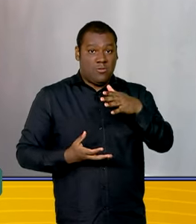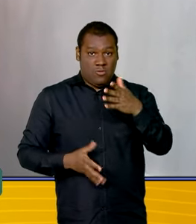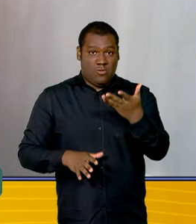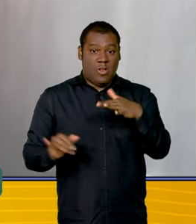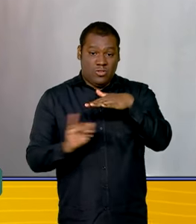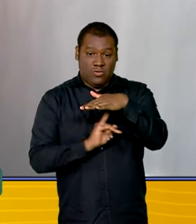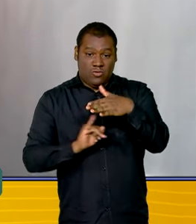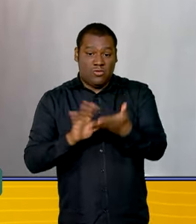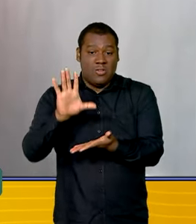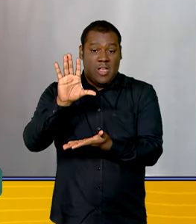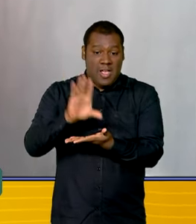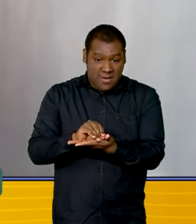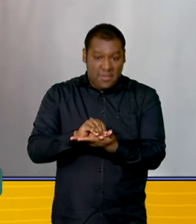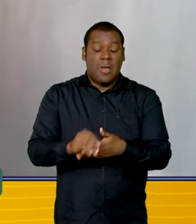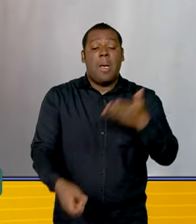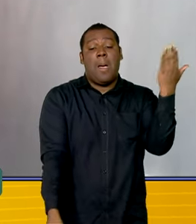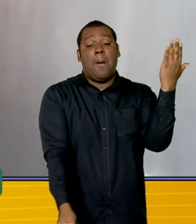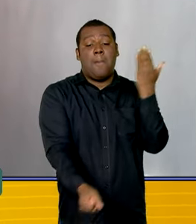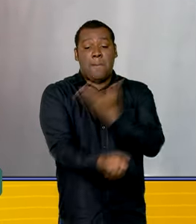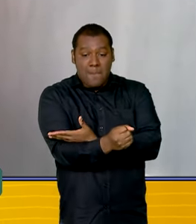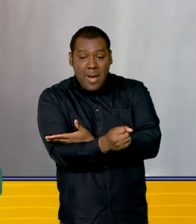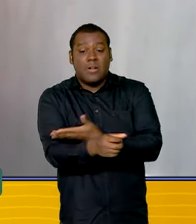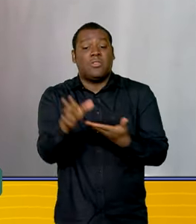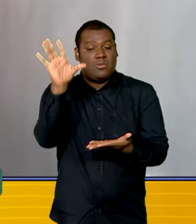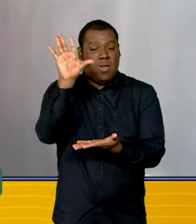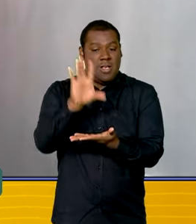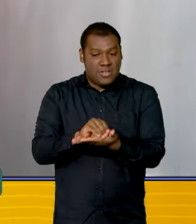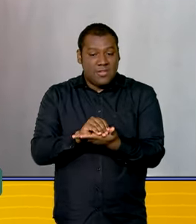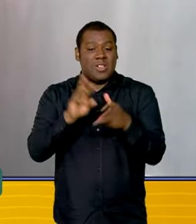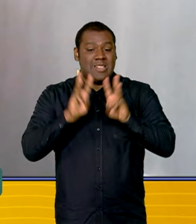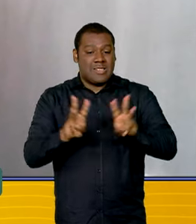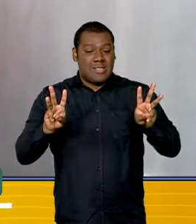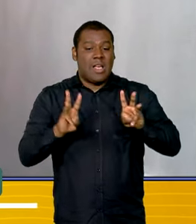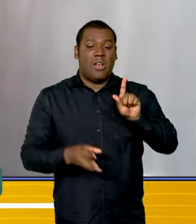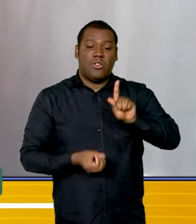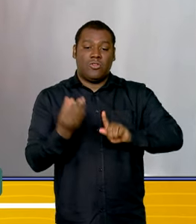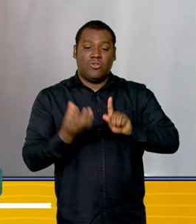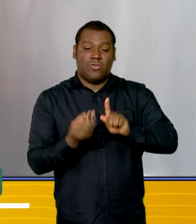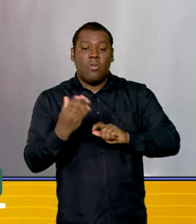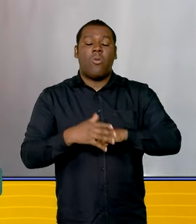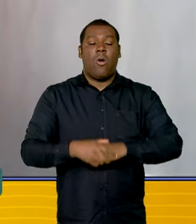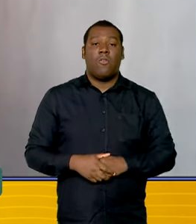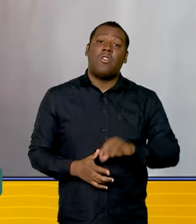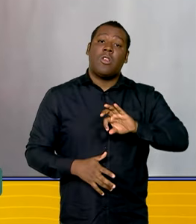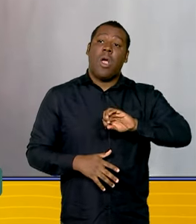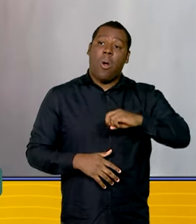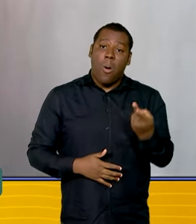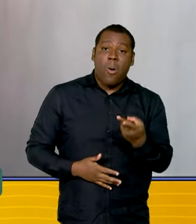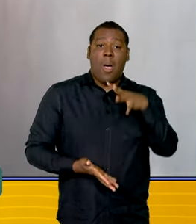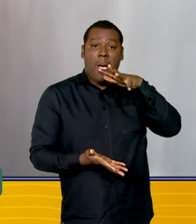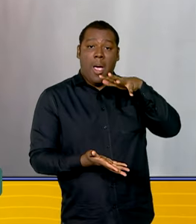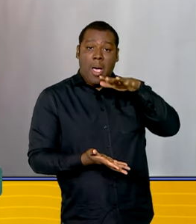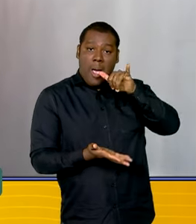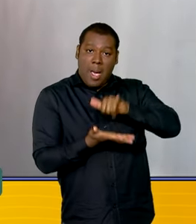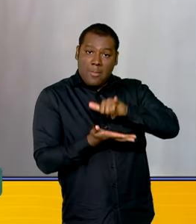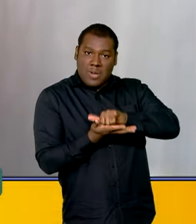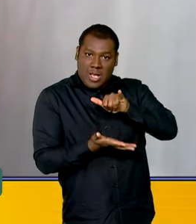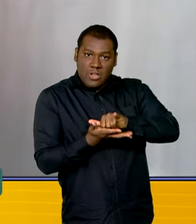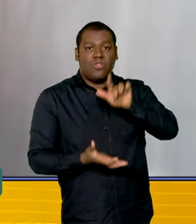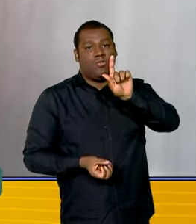página da Receita Federal, no Gov.br barra Receita Federal e o aplicativo Receita Federal. Somente esses é que são